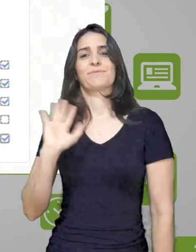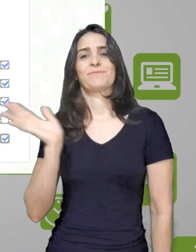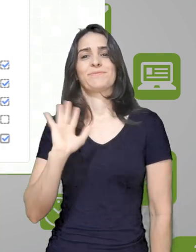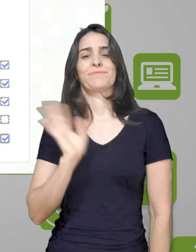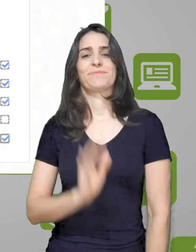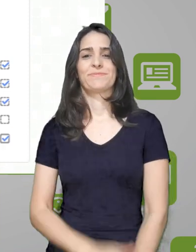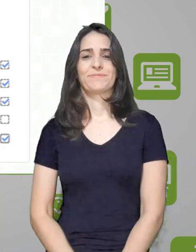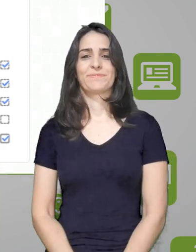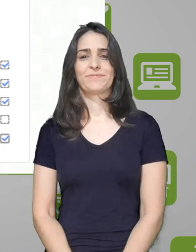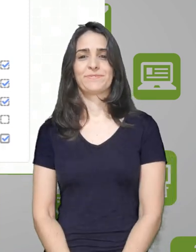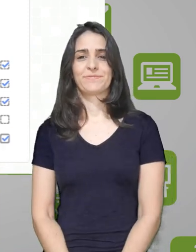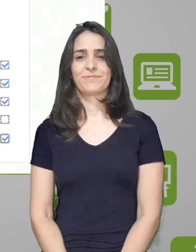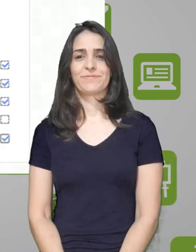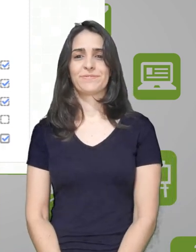abraço e até o próximo.